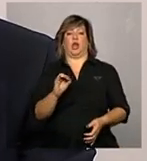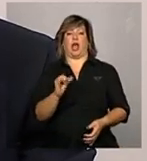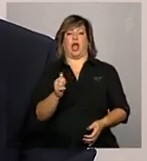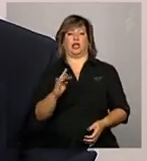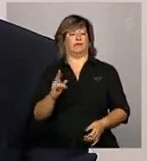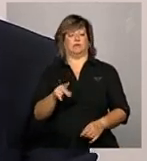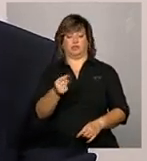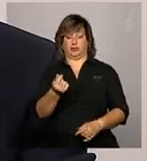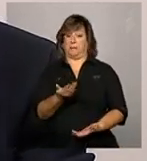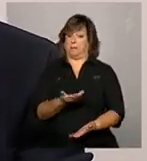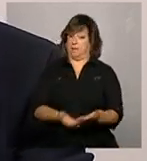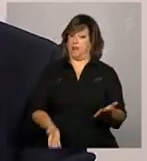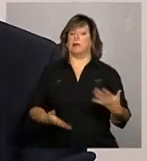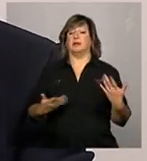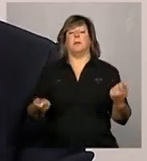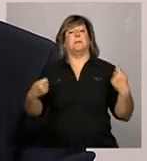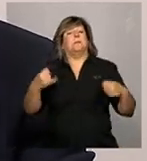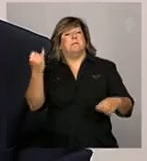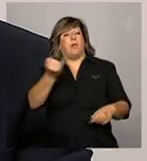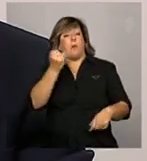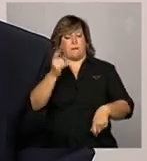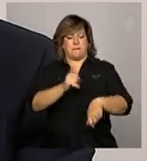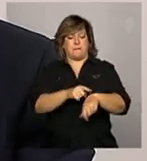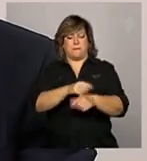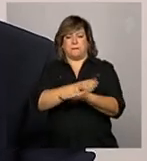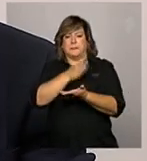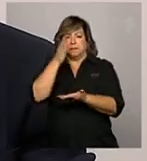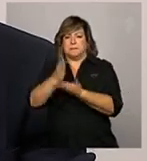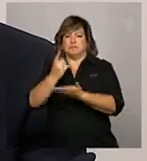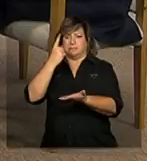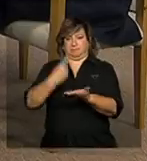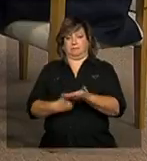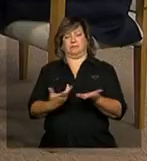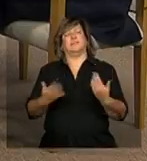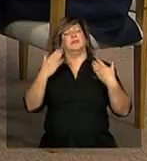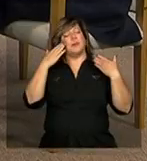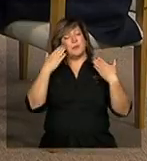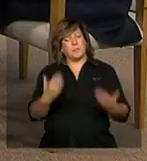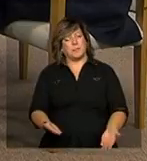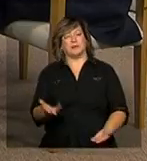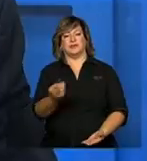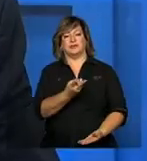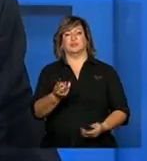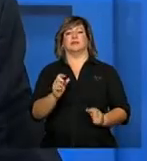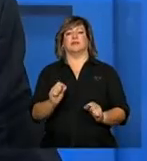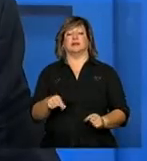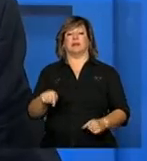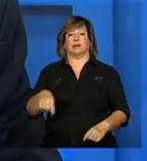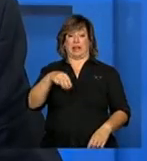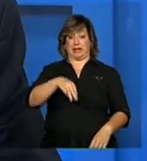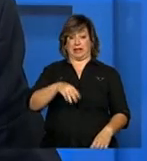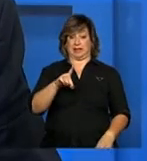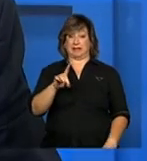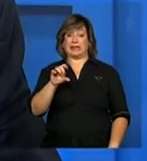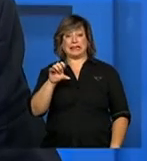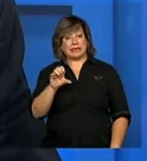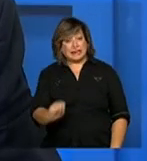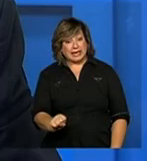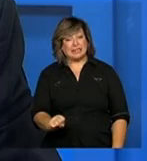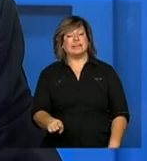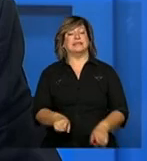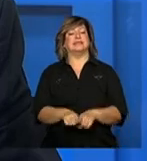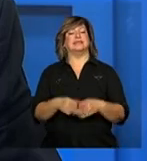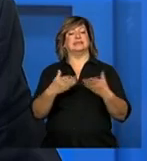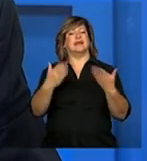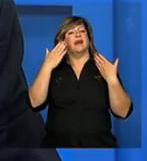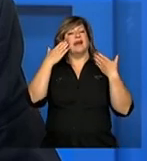perdidos daí a importância de que os prazos sejam realmente cumpridos obrigada Maurício o Ministério do Desenvolvimento Social e Combate